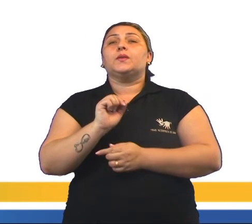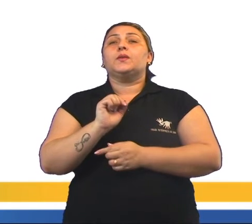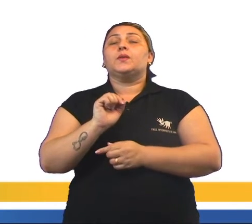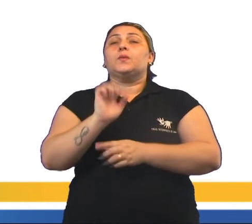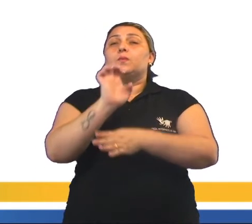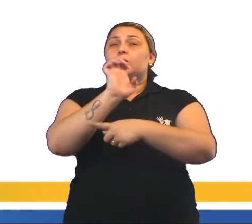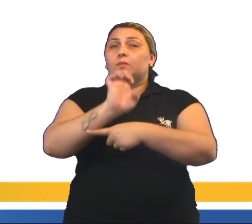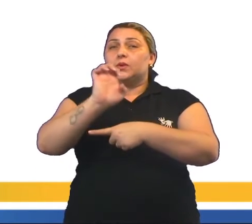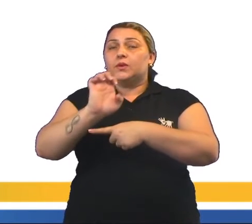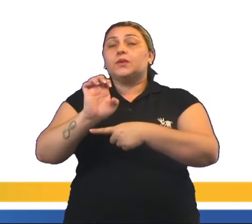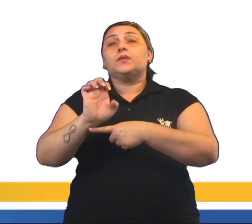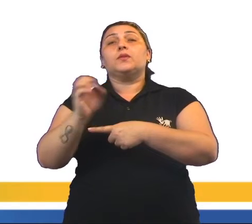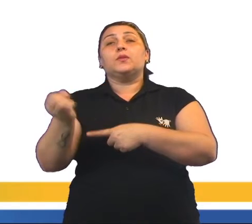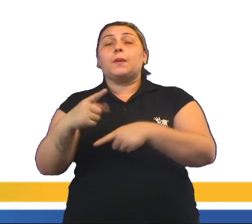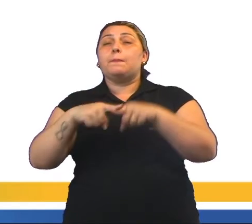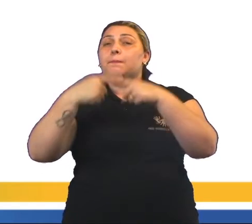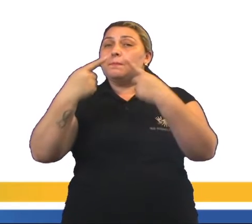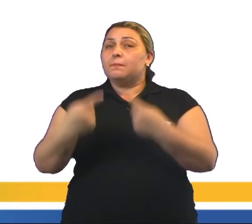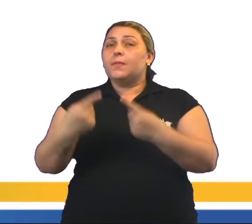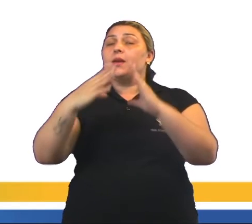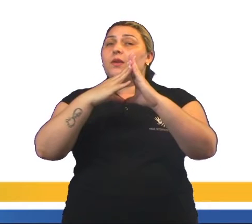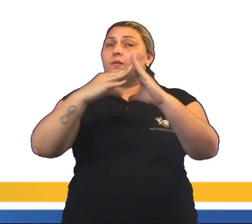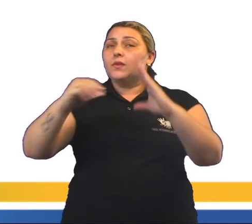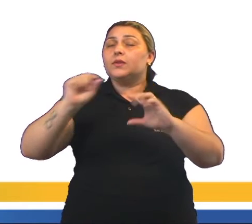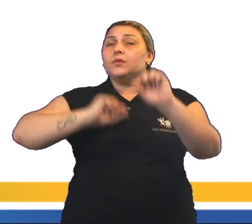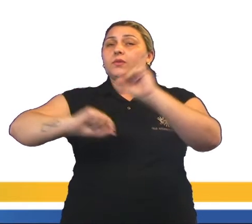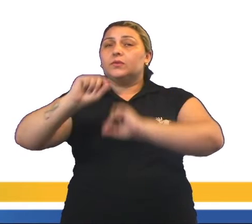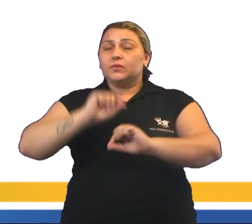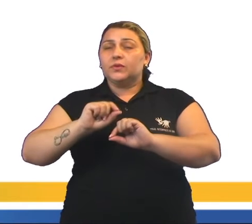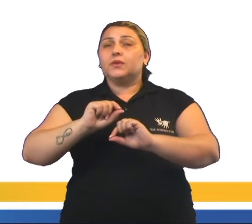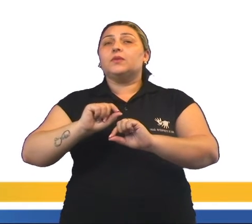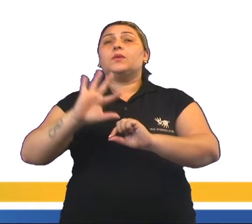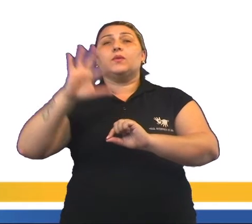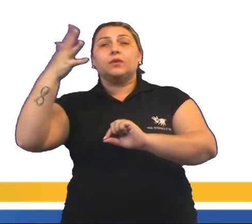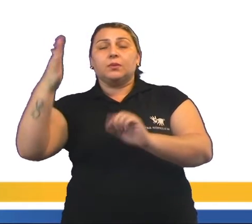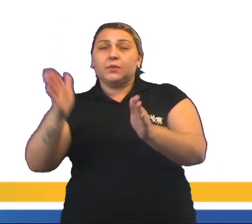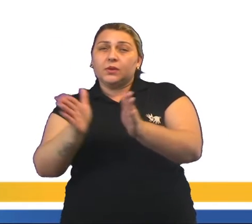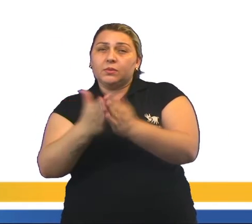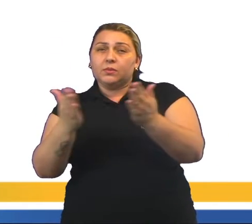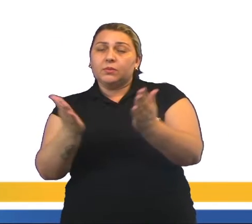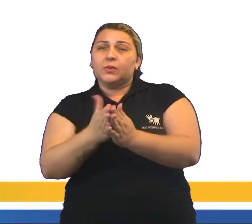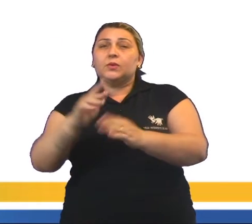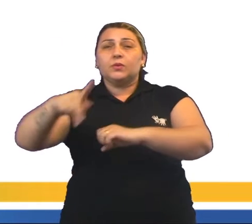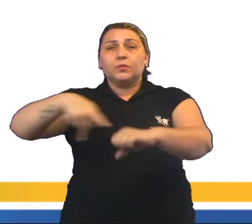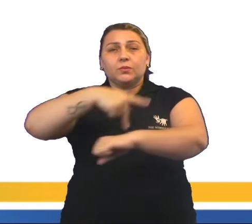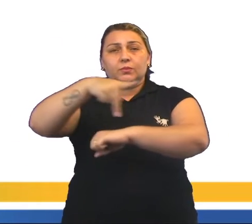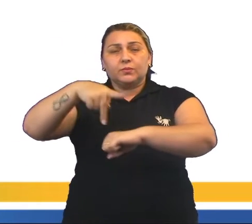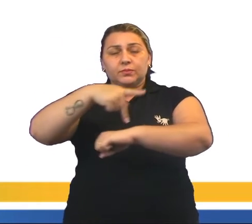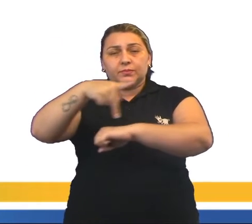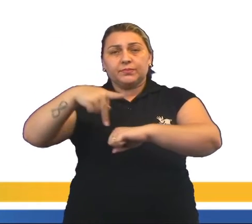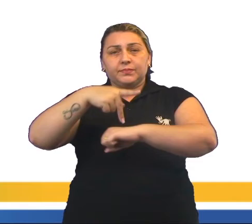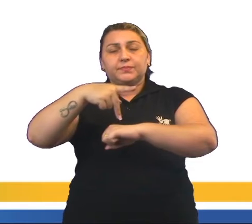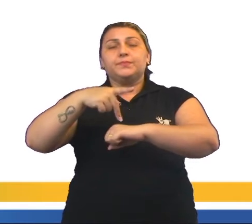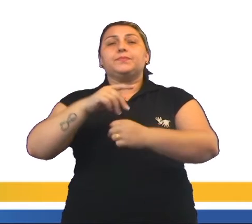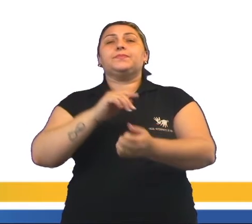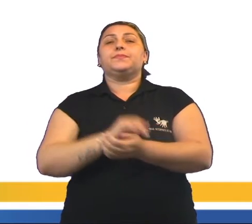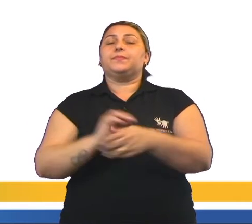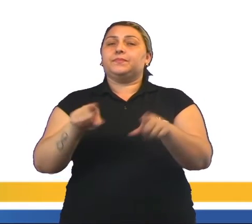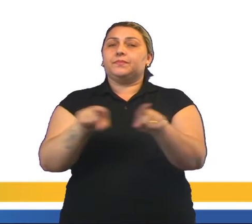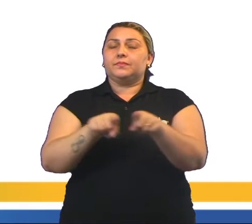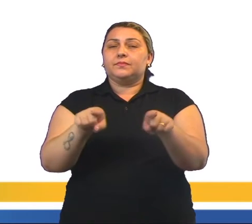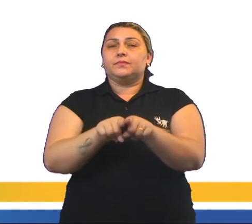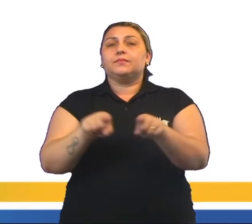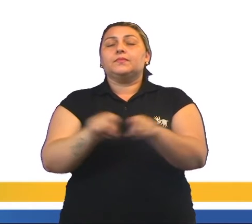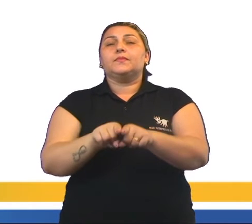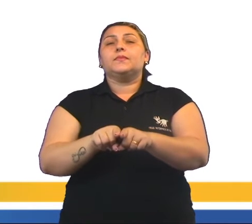atual, mas que acaba refletindo a acentuação da pobreza no nosso país e, consequentemente,